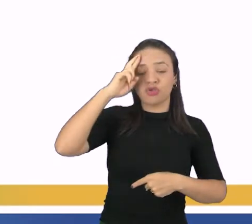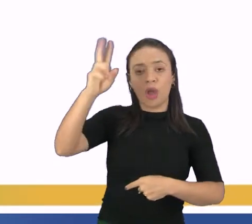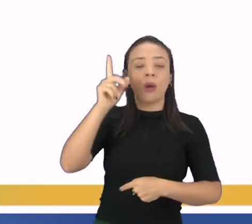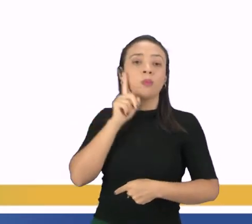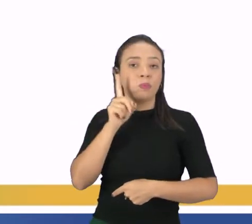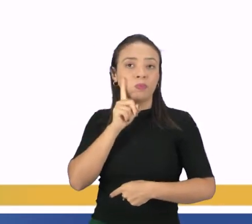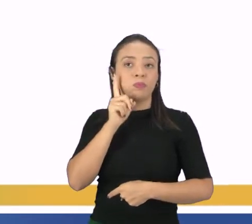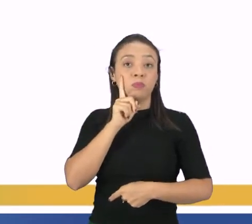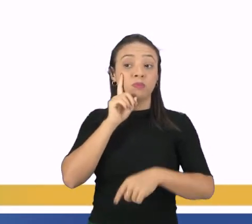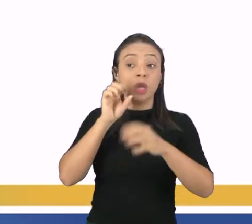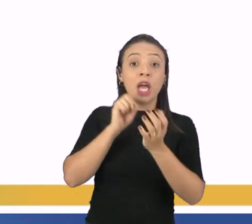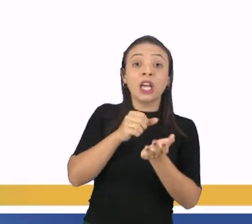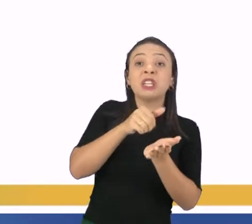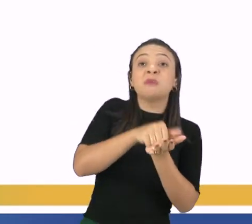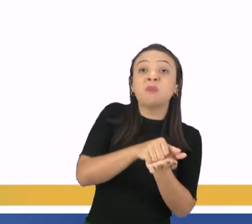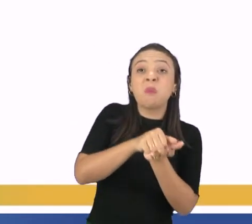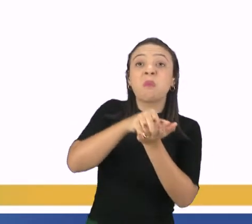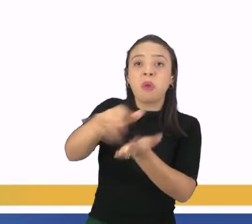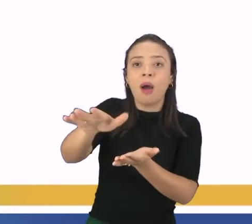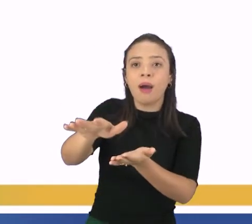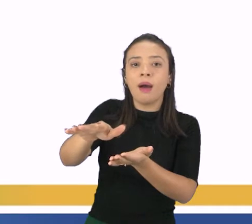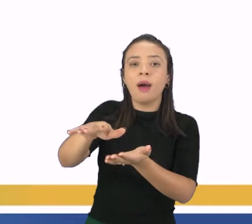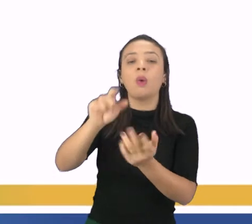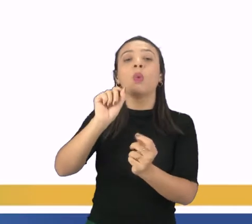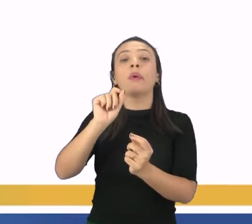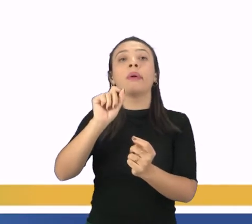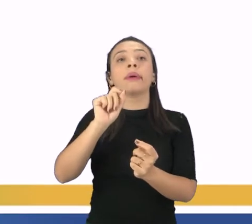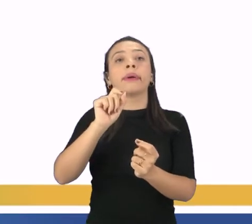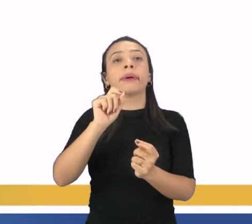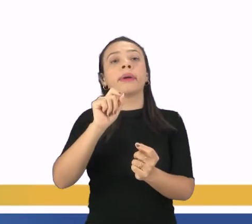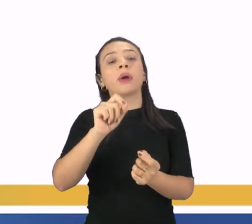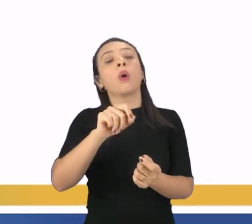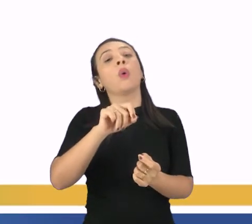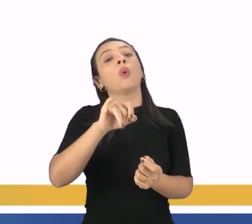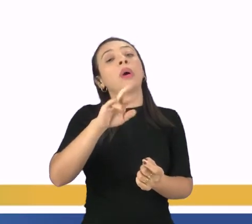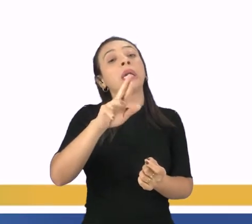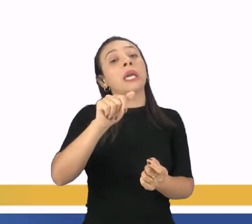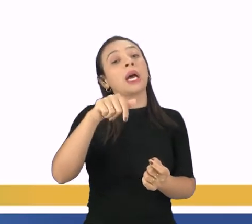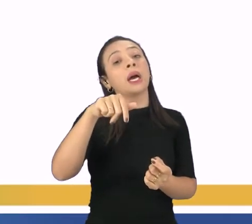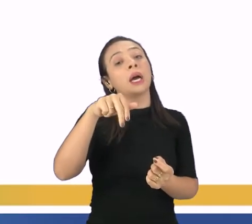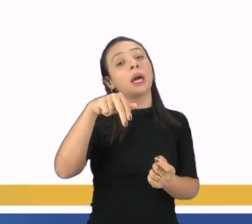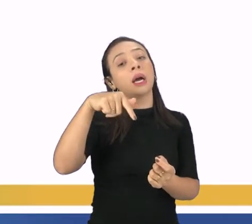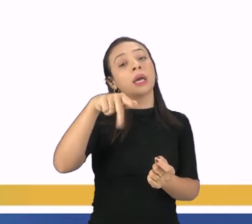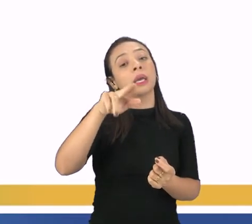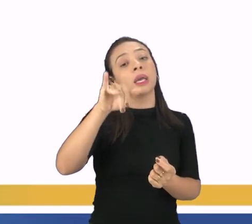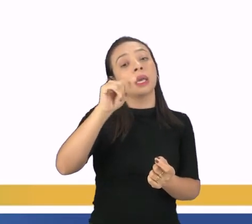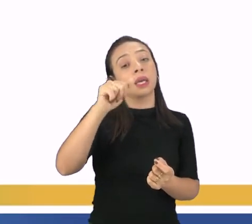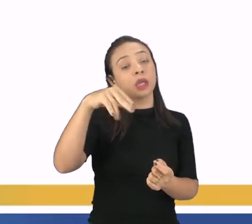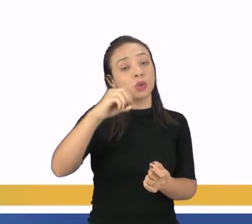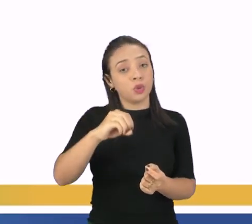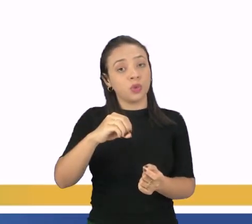expulsou os iraquianos do Kuwait, que é uma das grandes reservas de petróleo aí. Então, veja que,